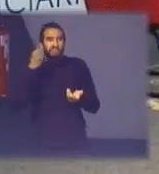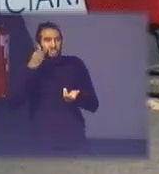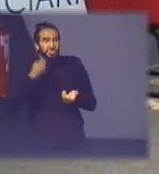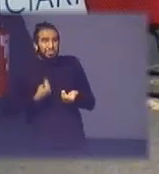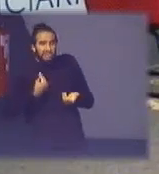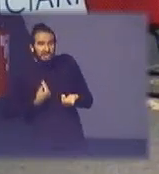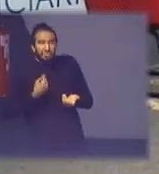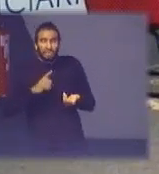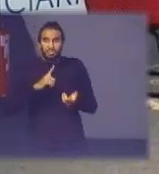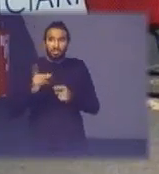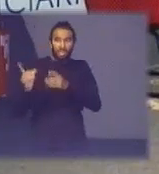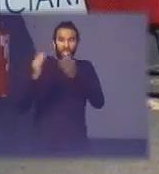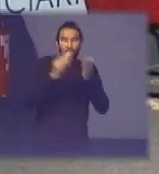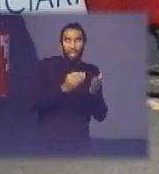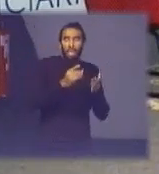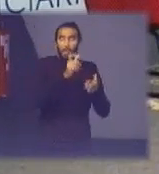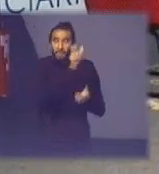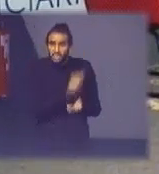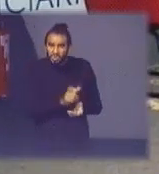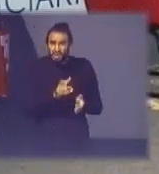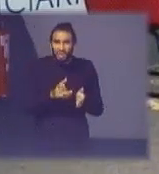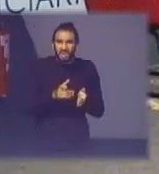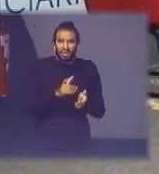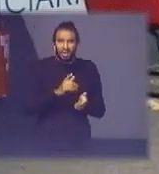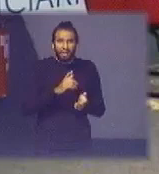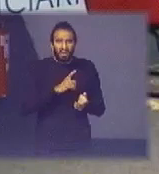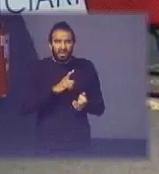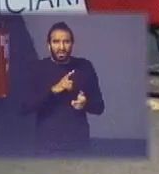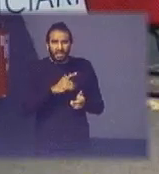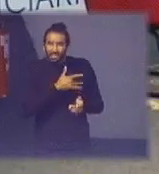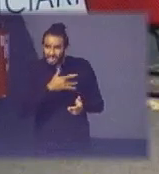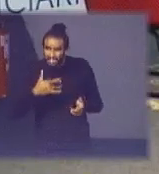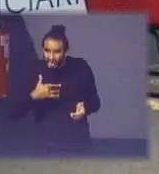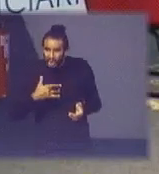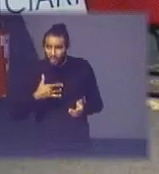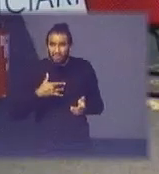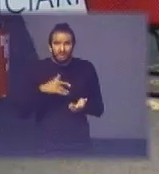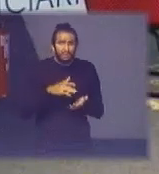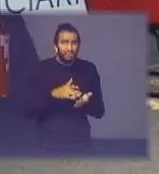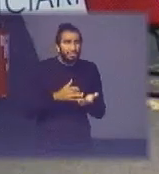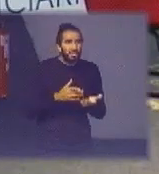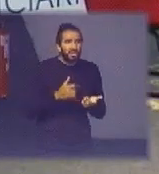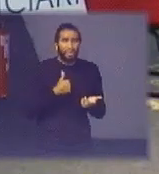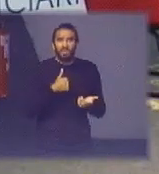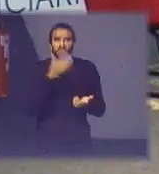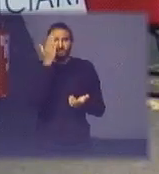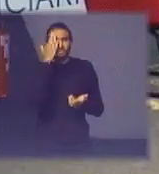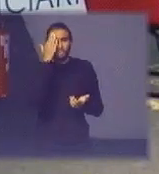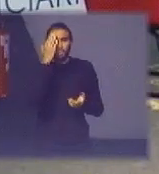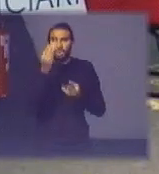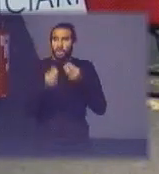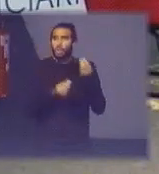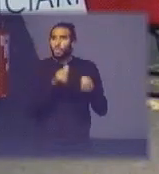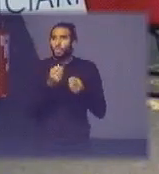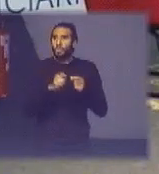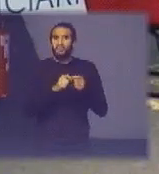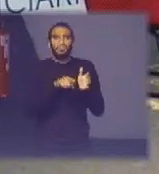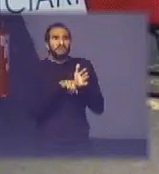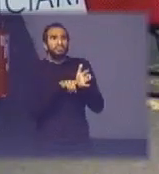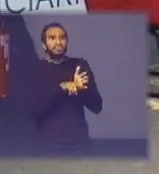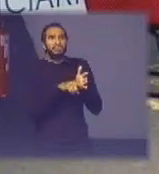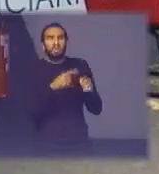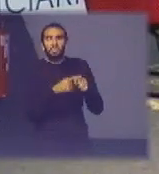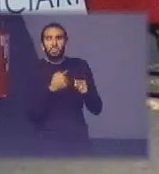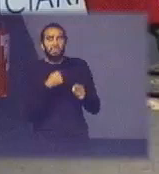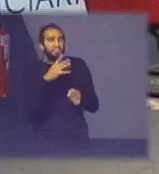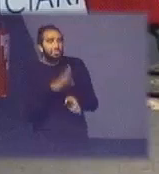receber pessoas com condições da saúde do trabalhador e que eles não sabiam onde diagnosticar porque não sabiam a origem vou exemplificar apenas um em função do